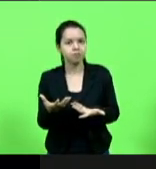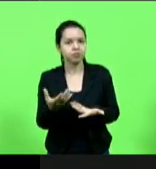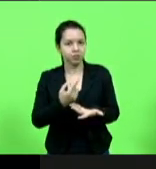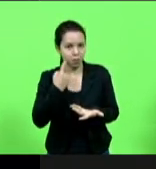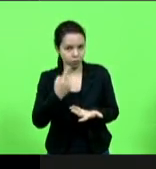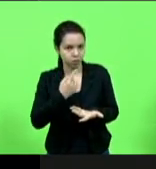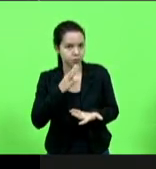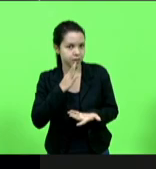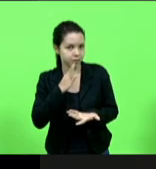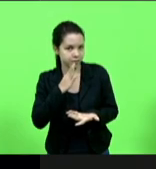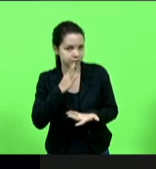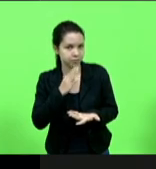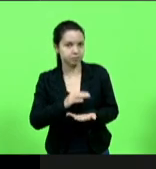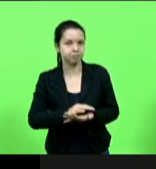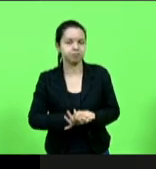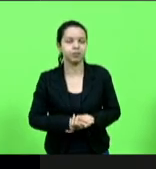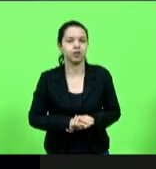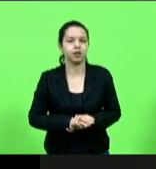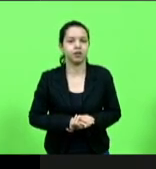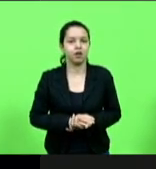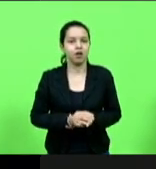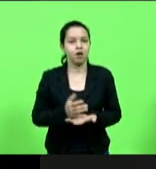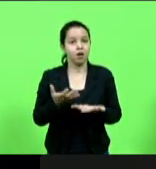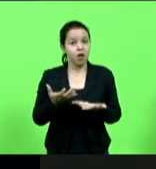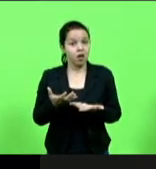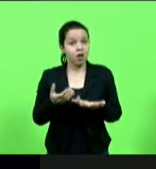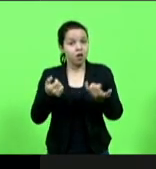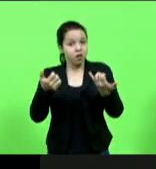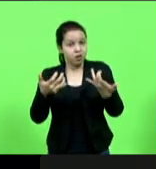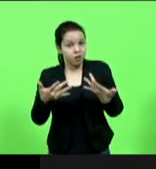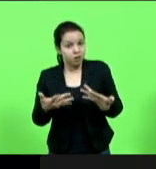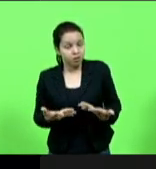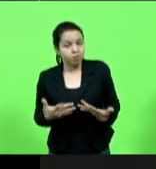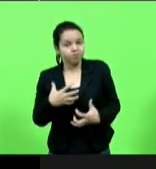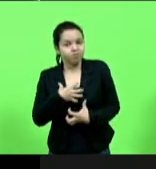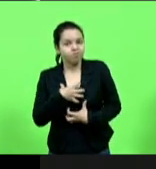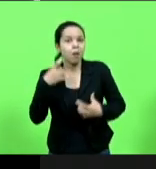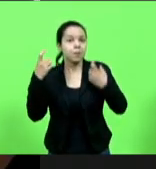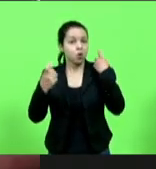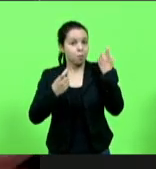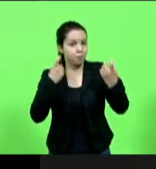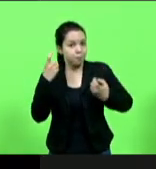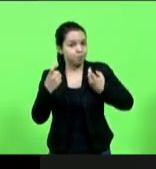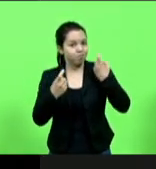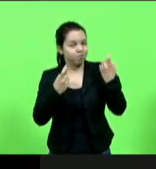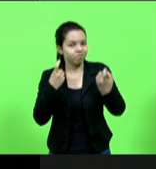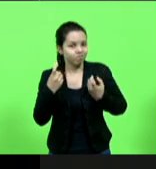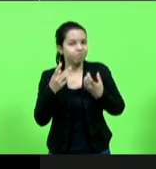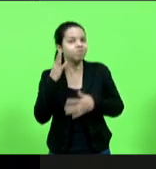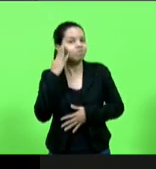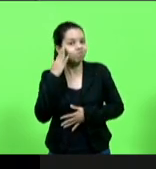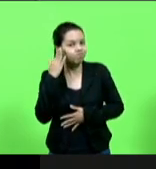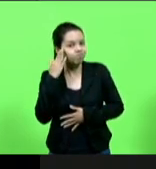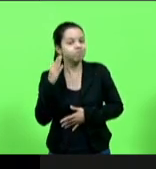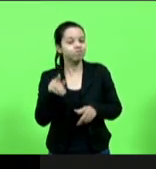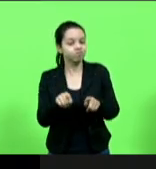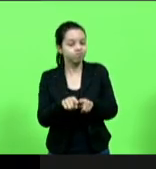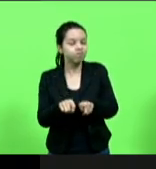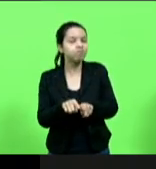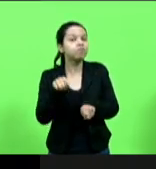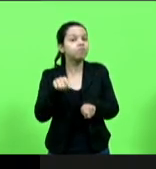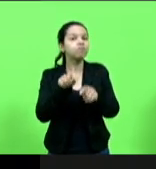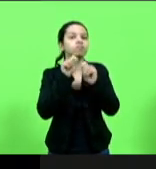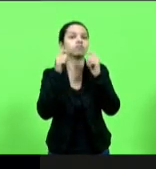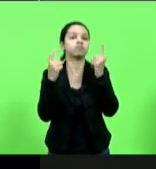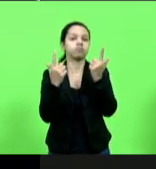deixar aqui a preocupação e eu tenho certeza que a preocupação da nossa casa a preocupação da